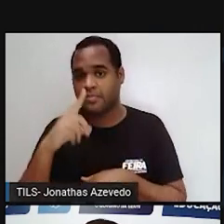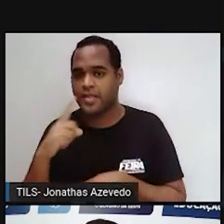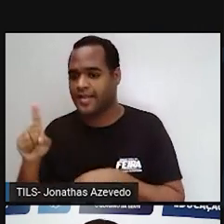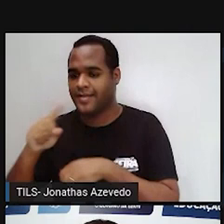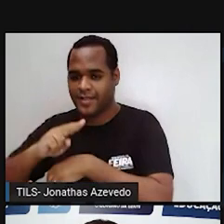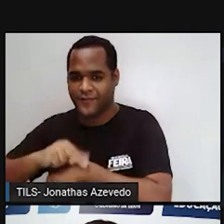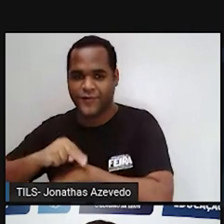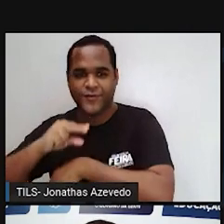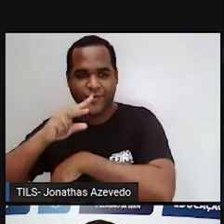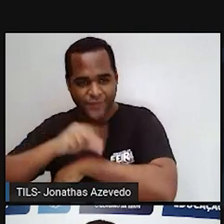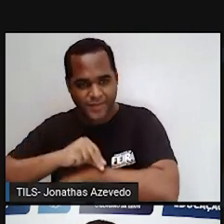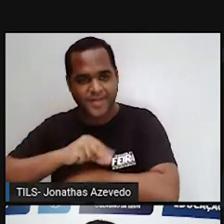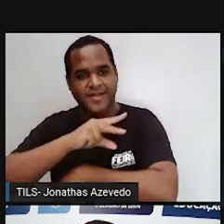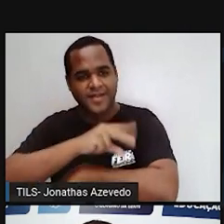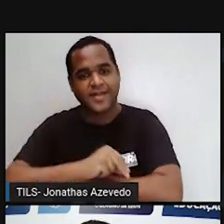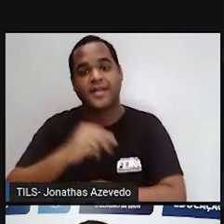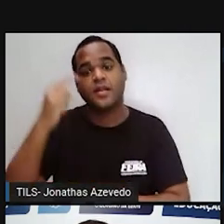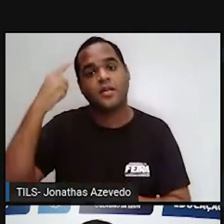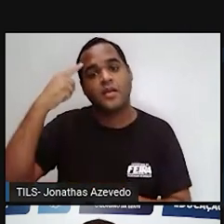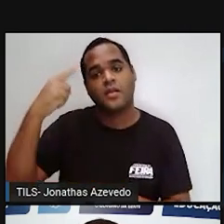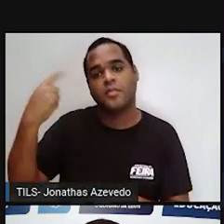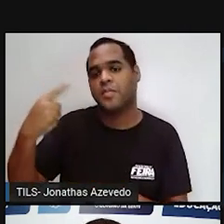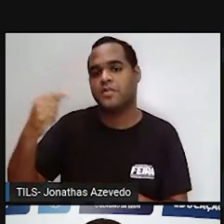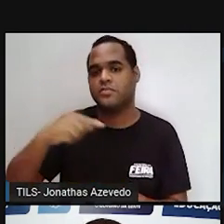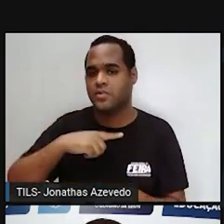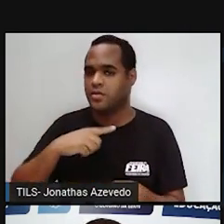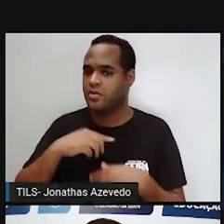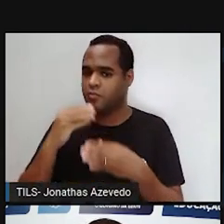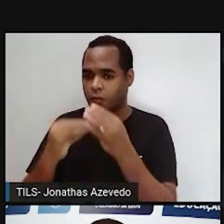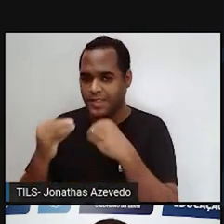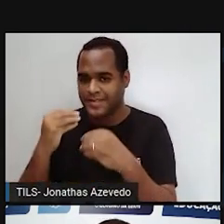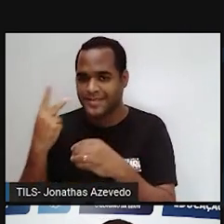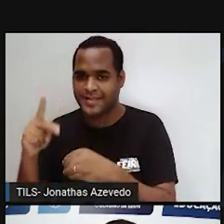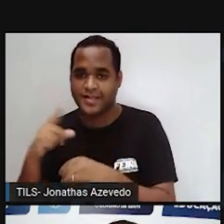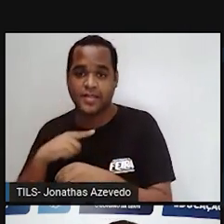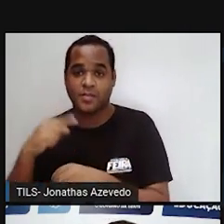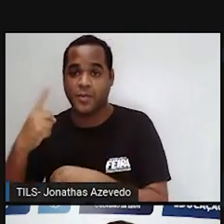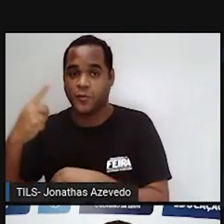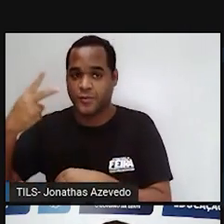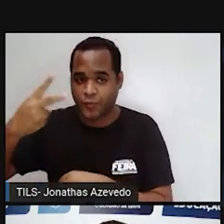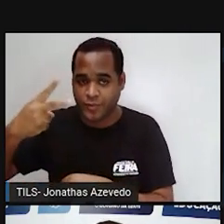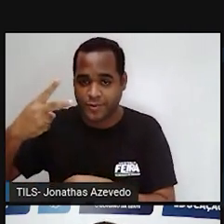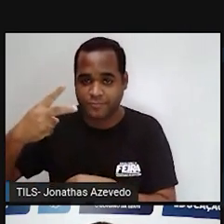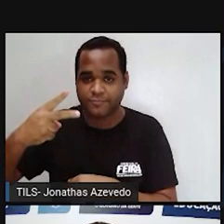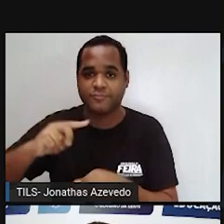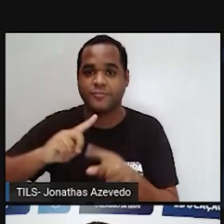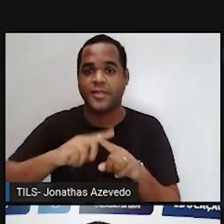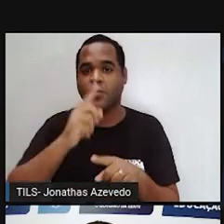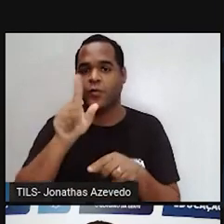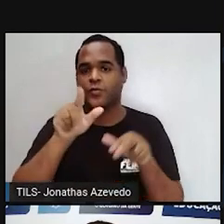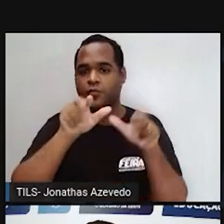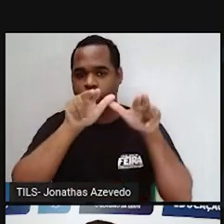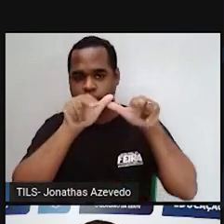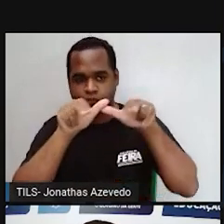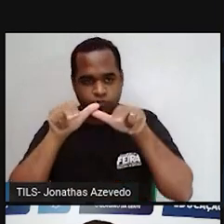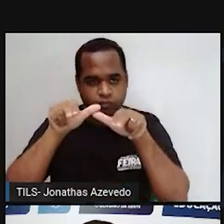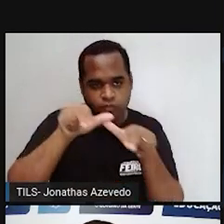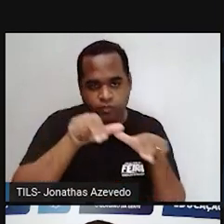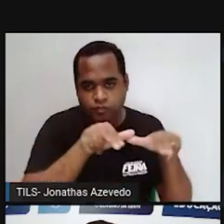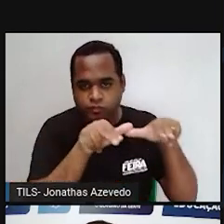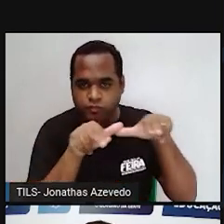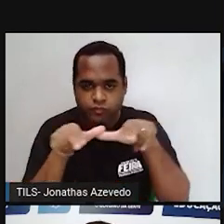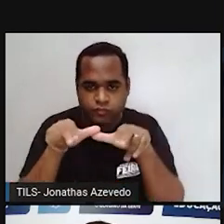consumidor primário, a andorinha que se alimentou desse gafanhoto vai ser o consumidor secundário, e o gavião vai passar a ser o